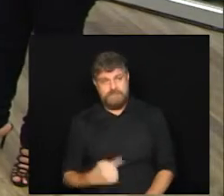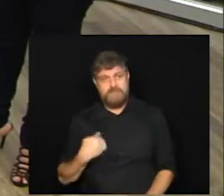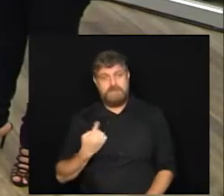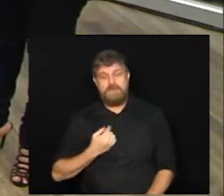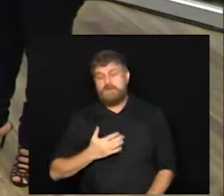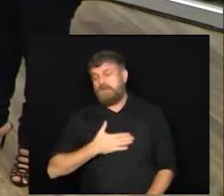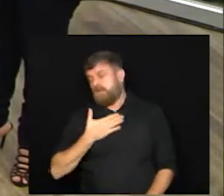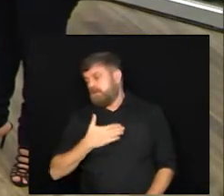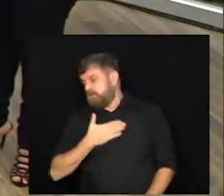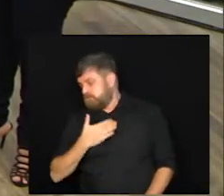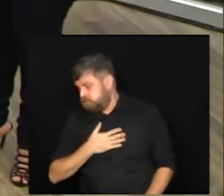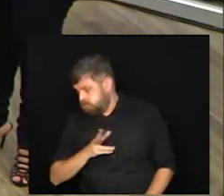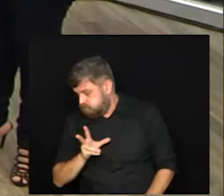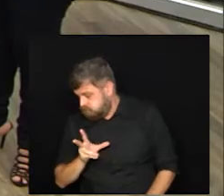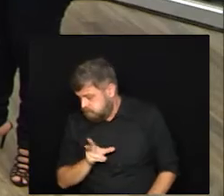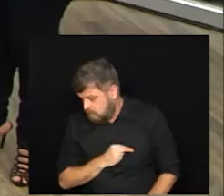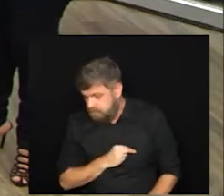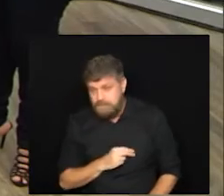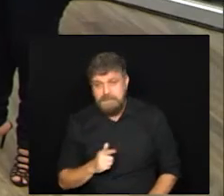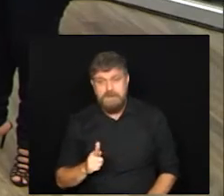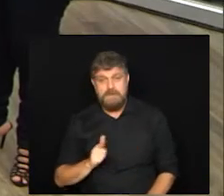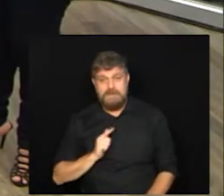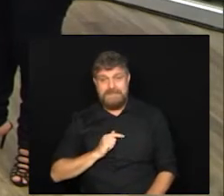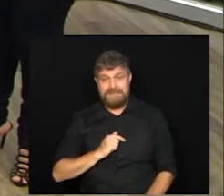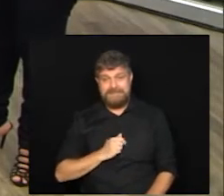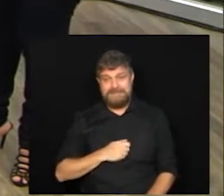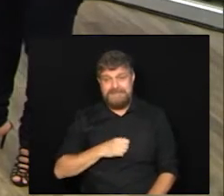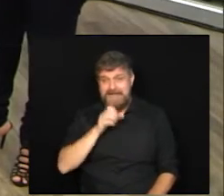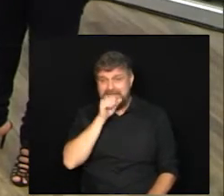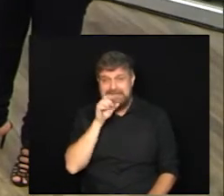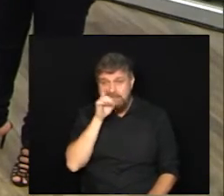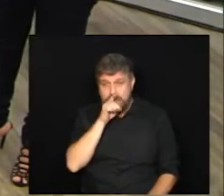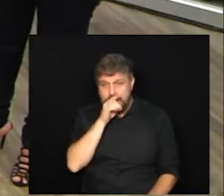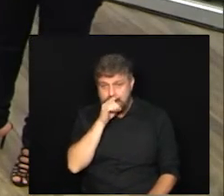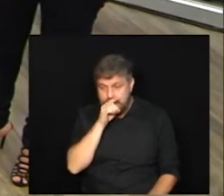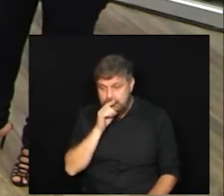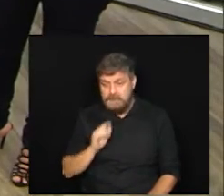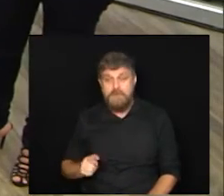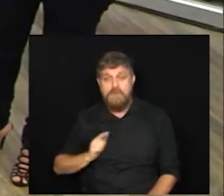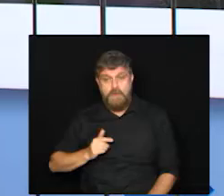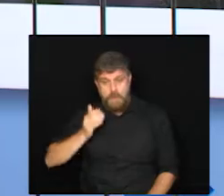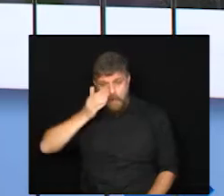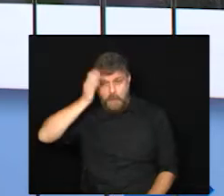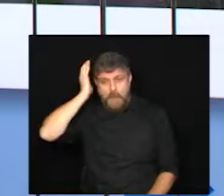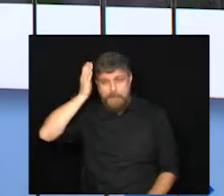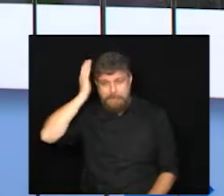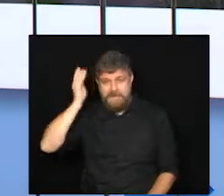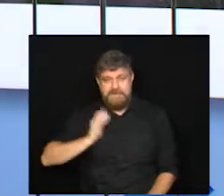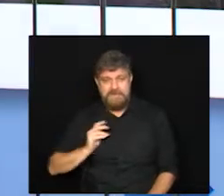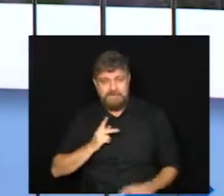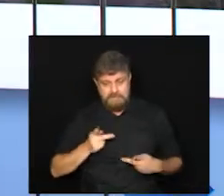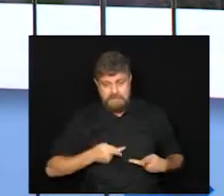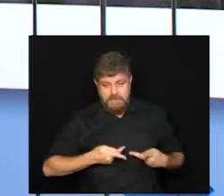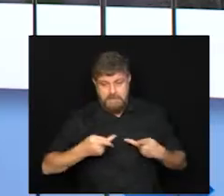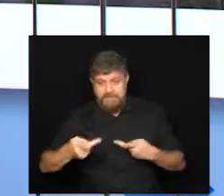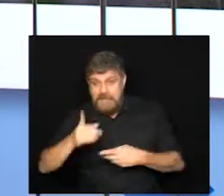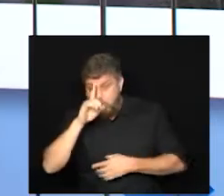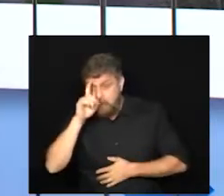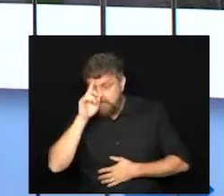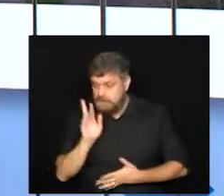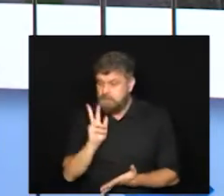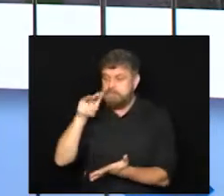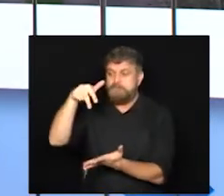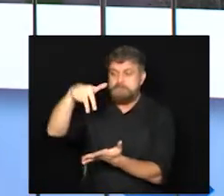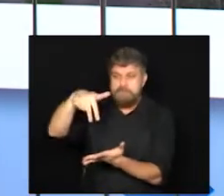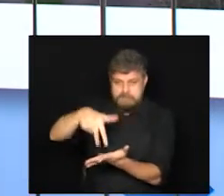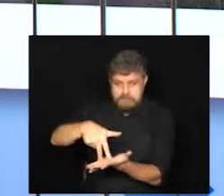assusta um pouco. Inclusive, nesse fim de semana, o prefeito fez algumas visitas aos hospitais que estavam